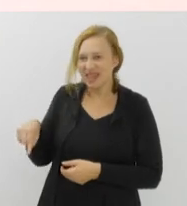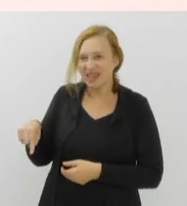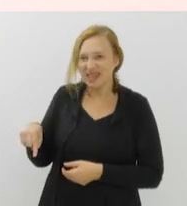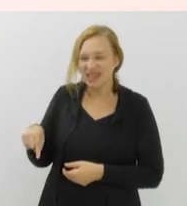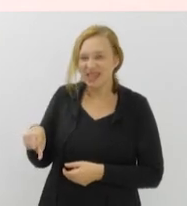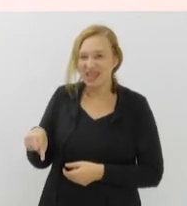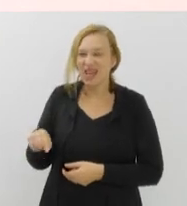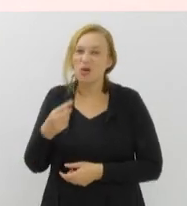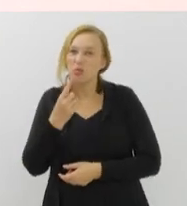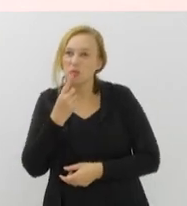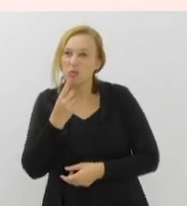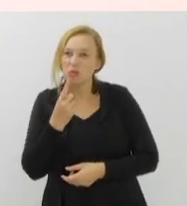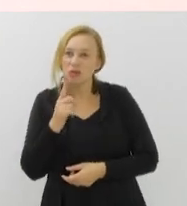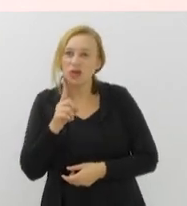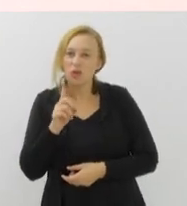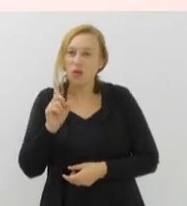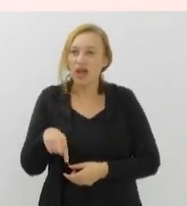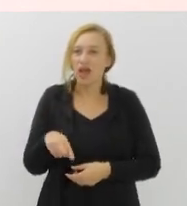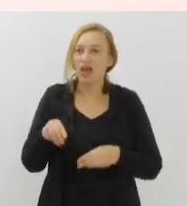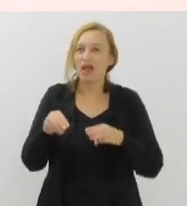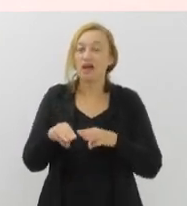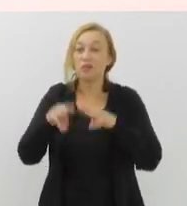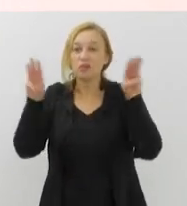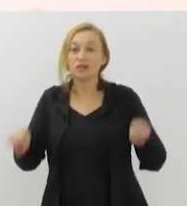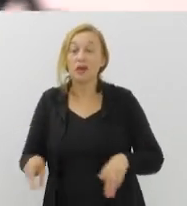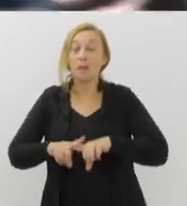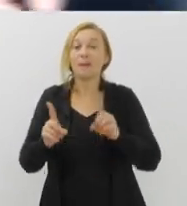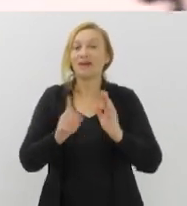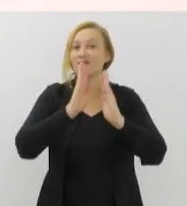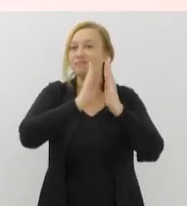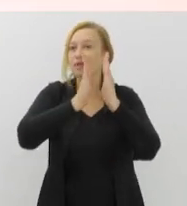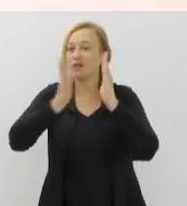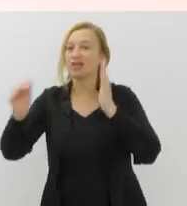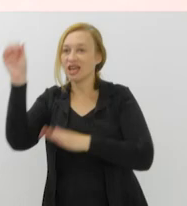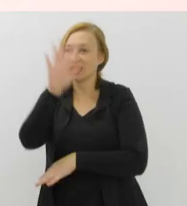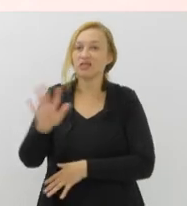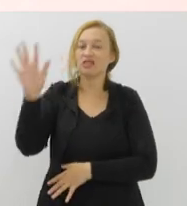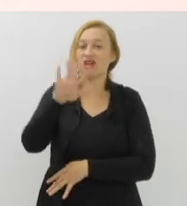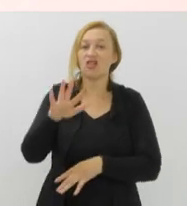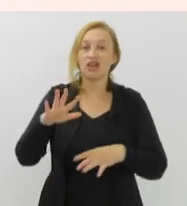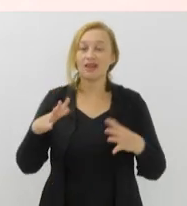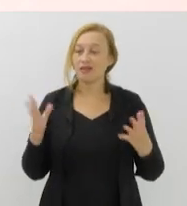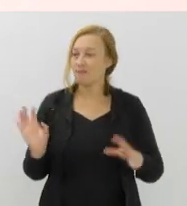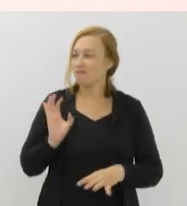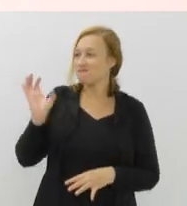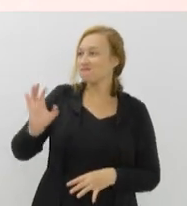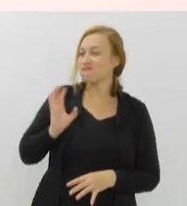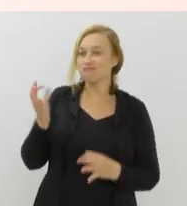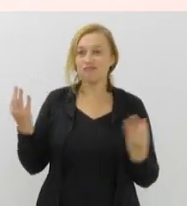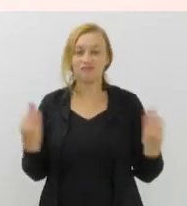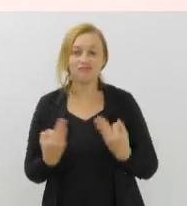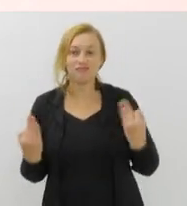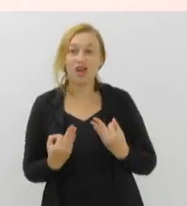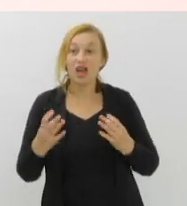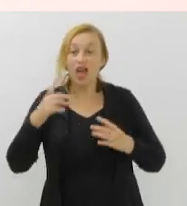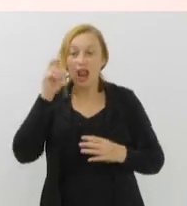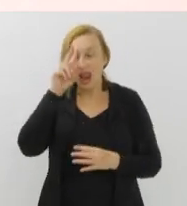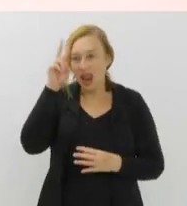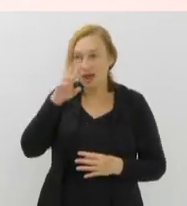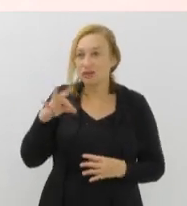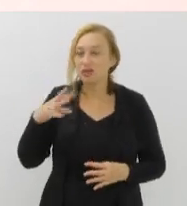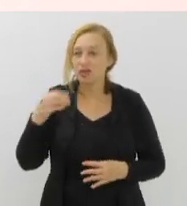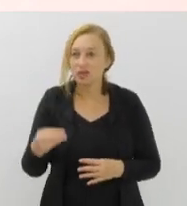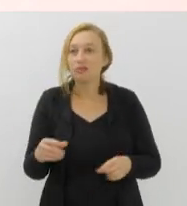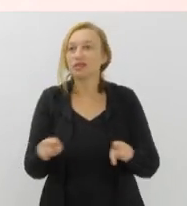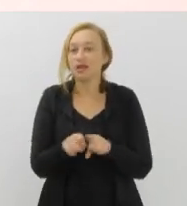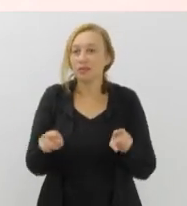não é um museu, mas é a Biblioteca Nacional, que é riquíssima, arquivos, enfim. A gente lembra de tudo isso, o Museu da Quinta